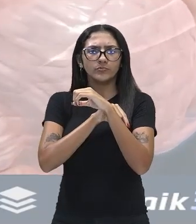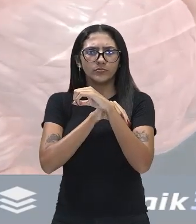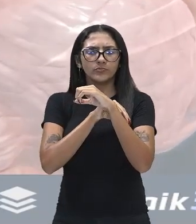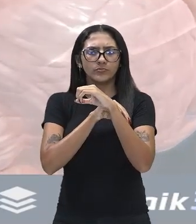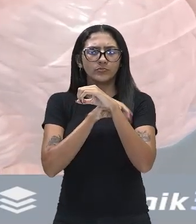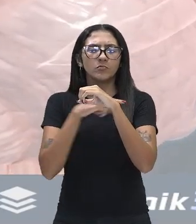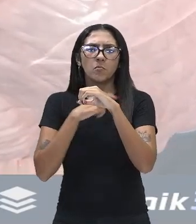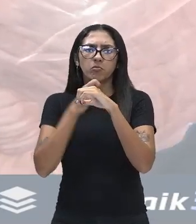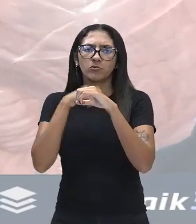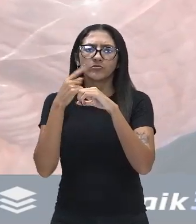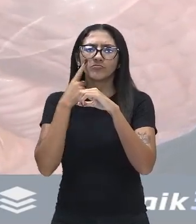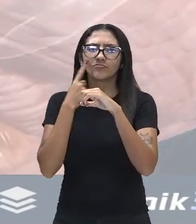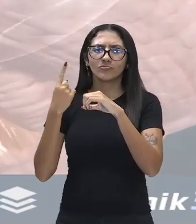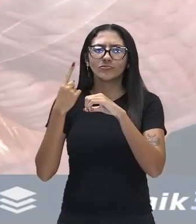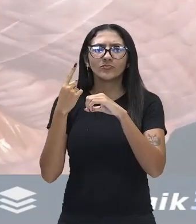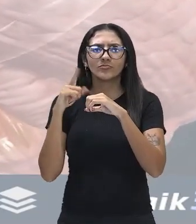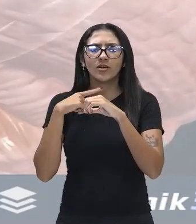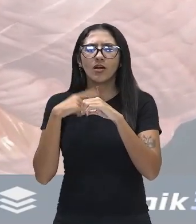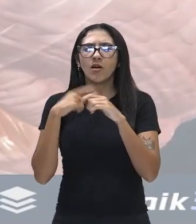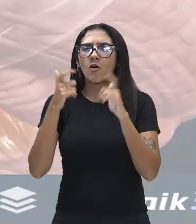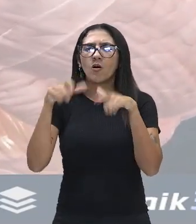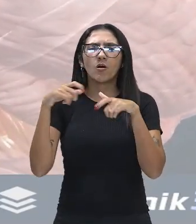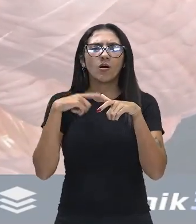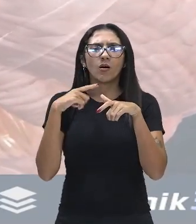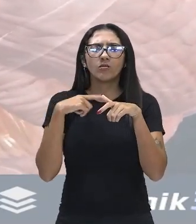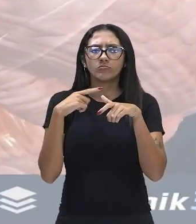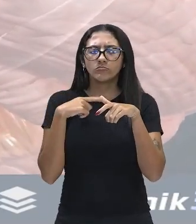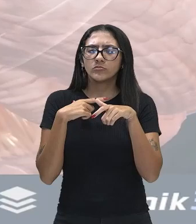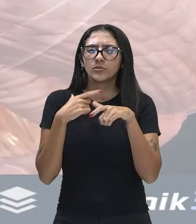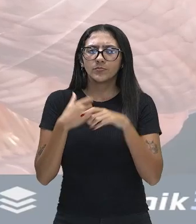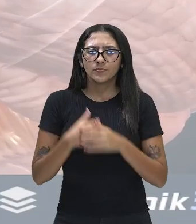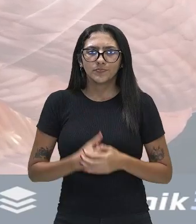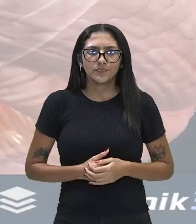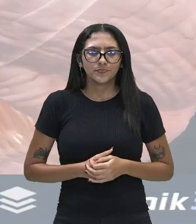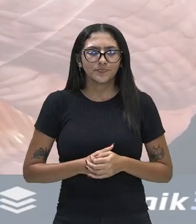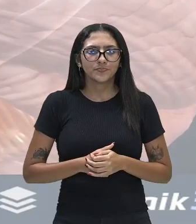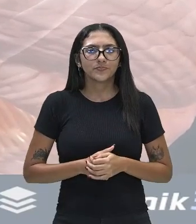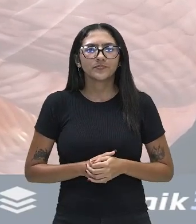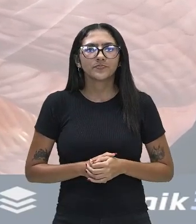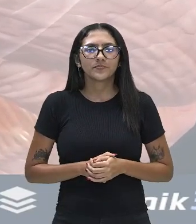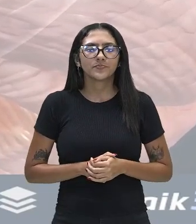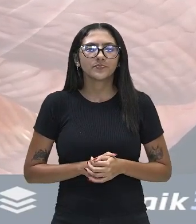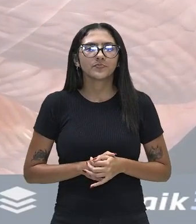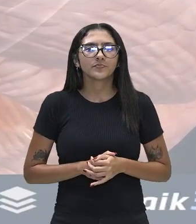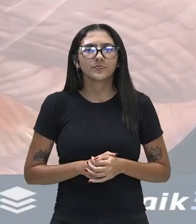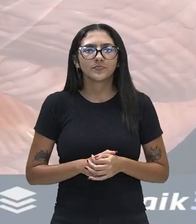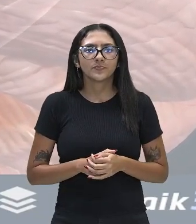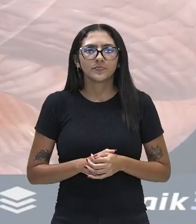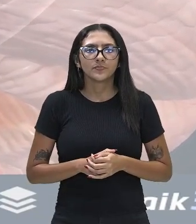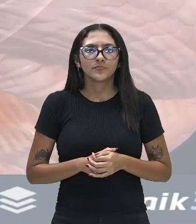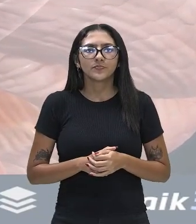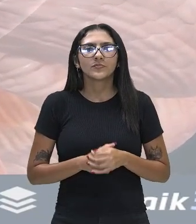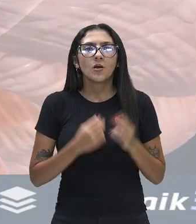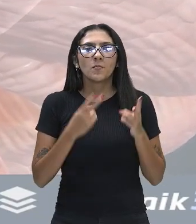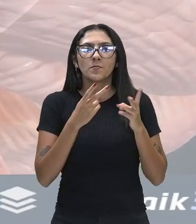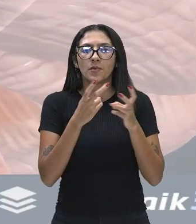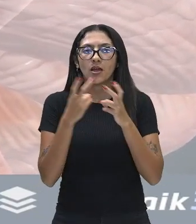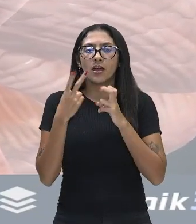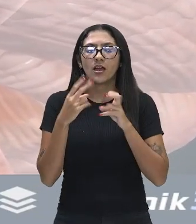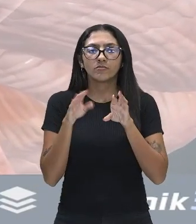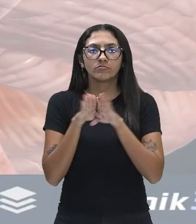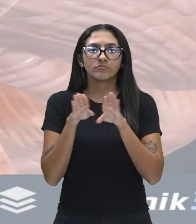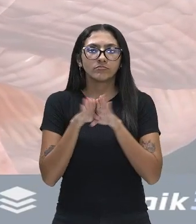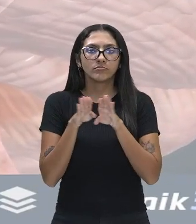visualizar claramente aonde está a posição do nervo óptico. Percebam nessa animação que o sinal